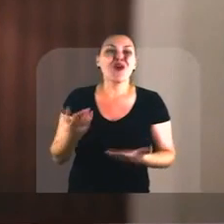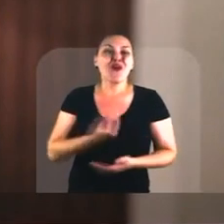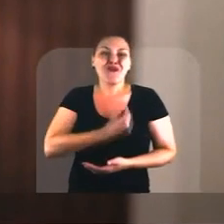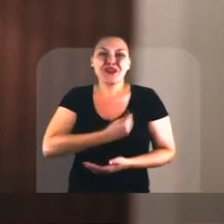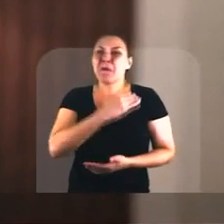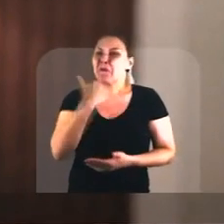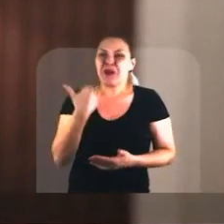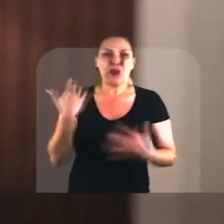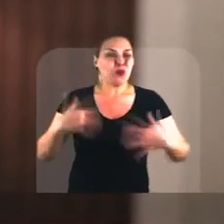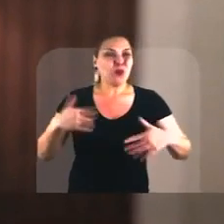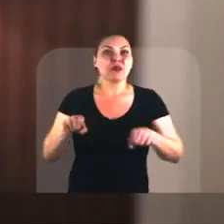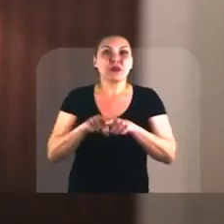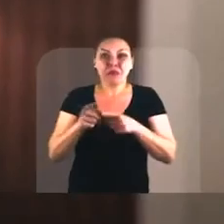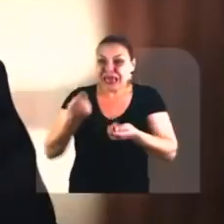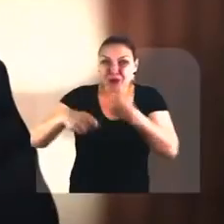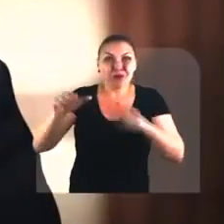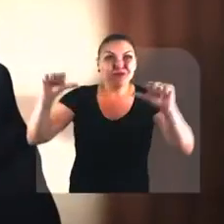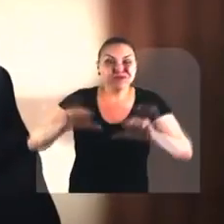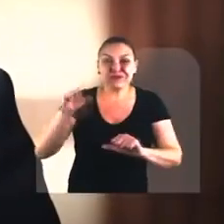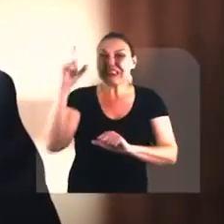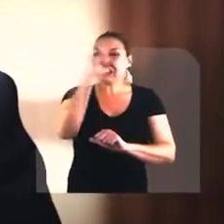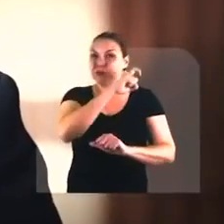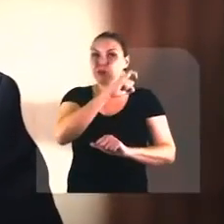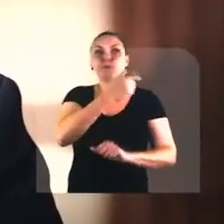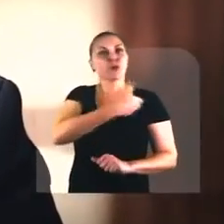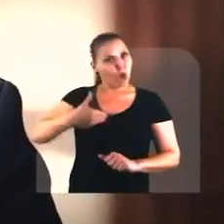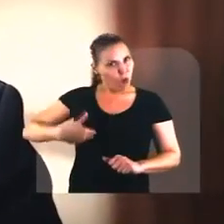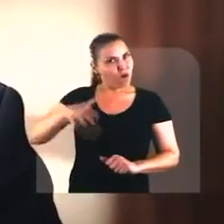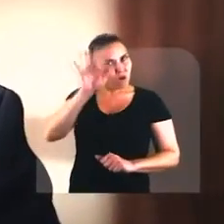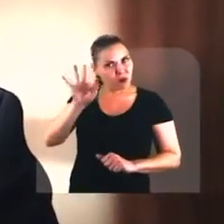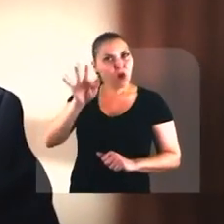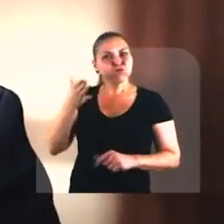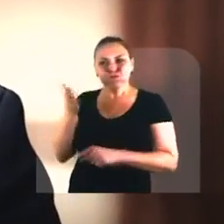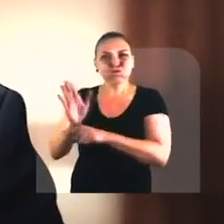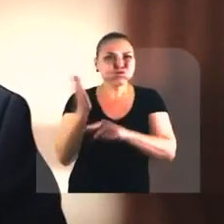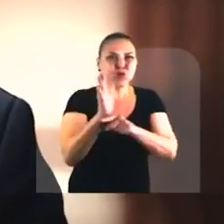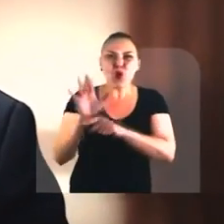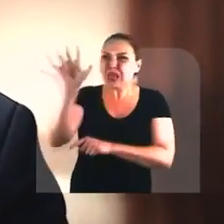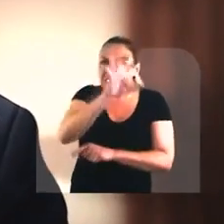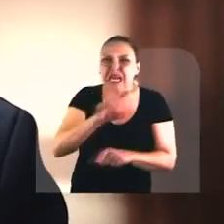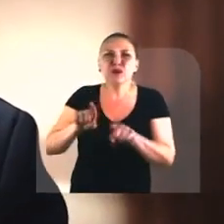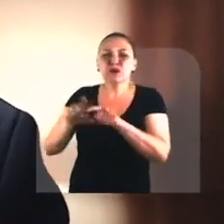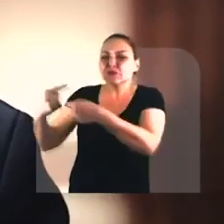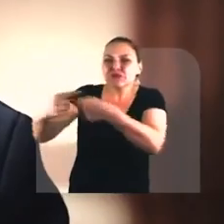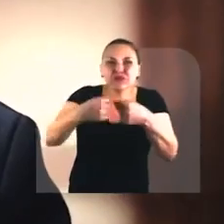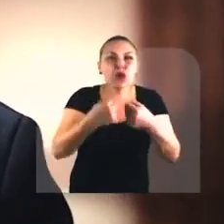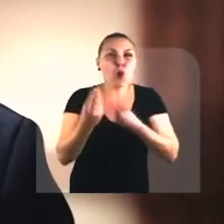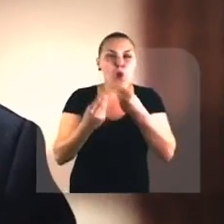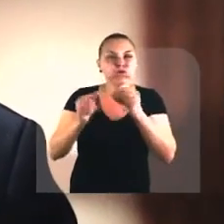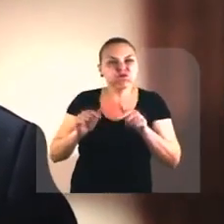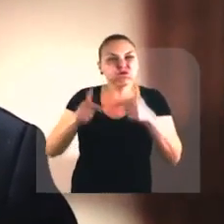perdidas Um sério baque na economia O governo federal Deu meios para que estados e municípios Se preparassem para